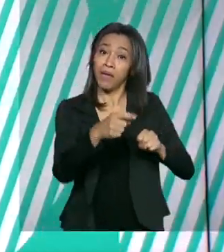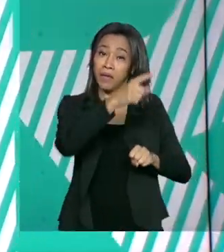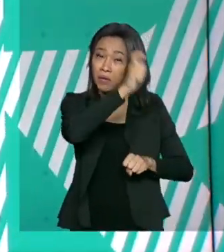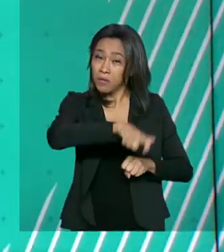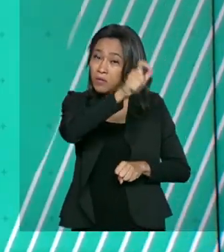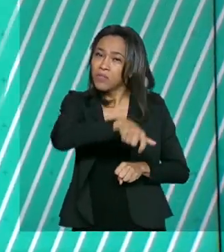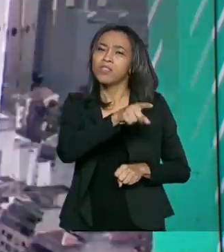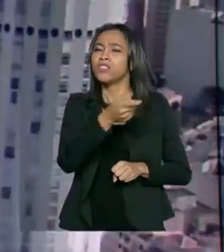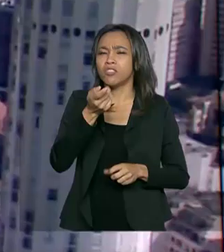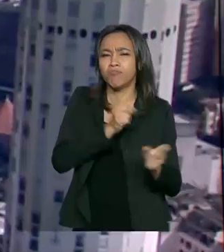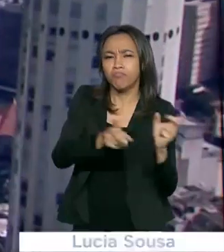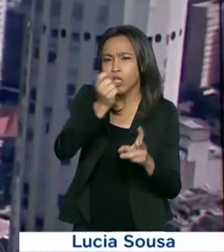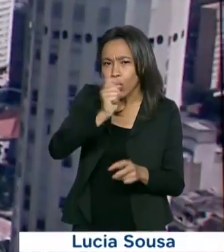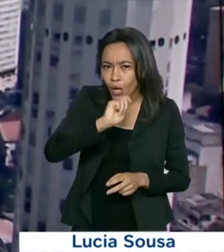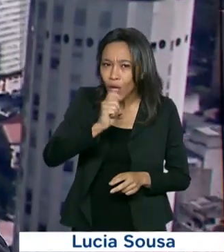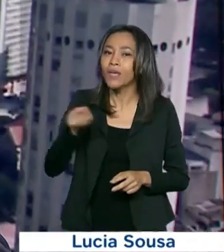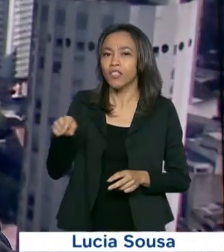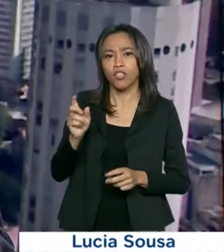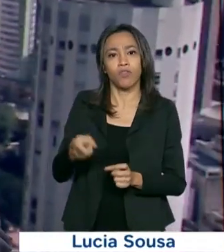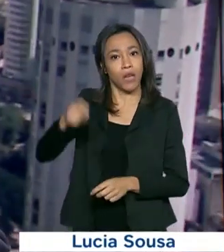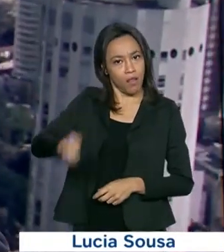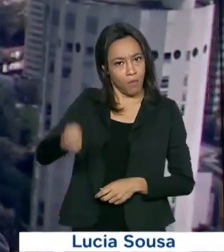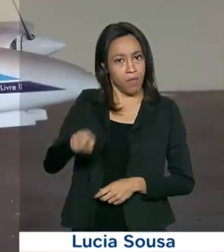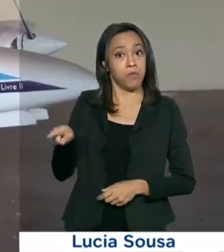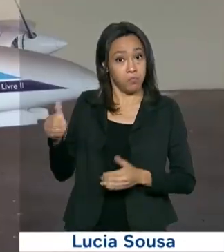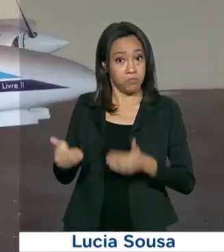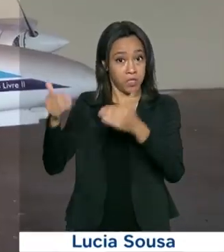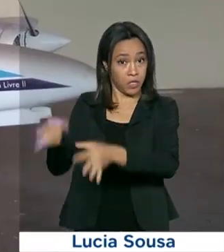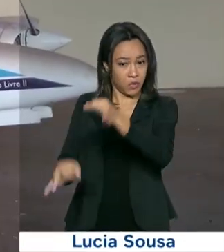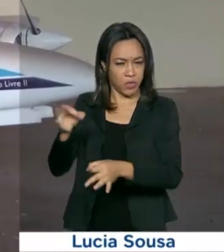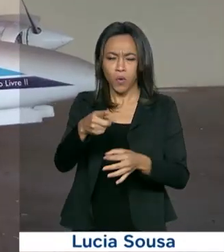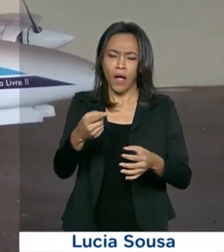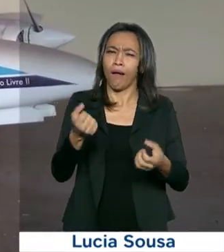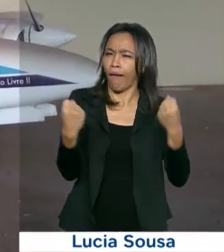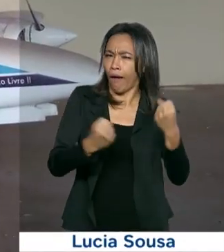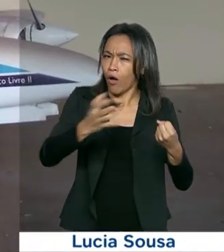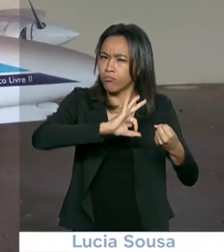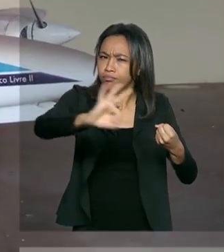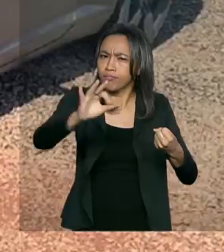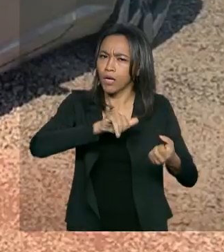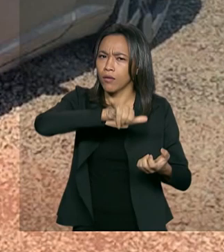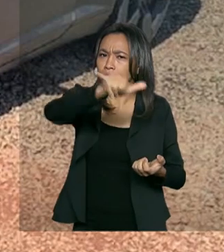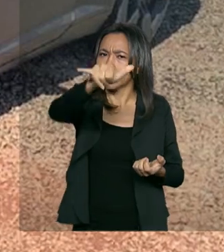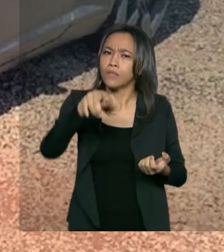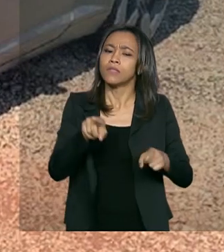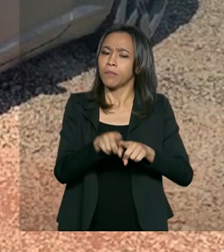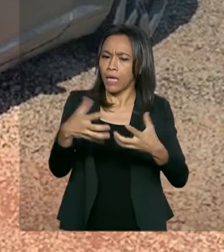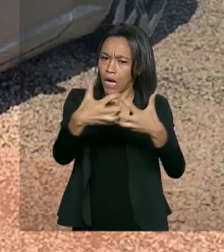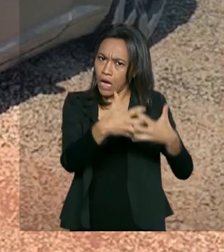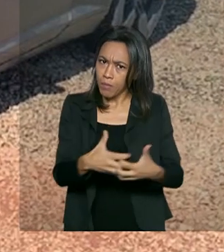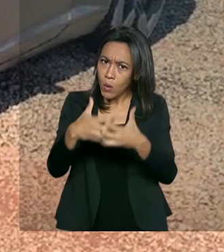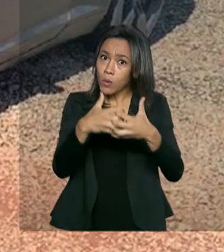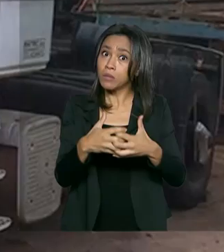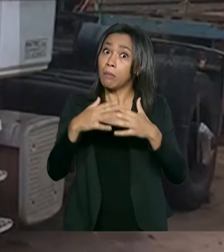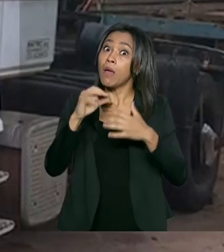pelo Ministério da Justiça e Segurança Pública. Na lista, carros de luxo, aviões e caminhões. Em pouco menos de um